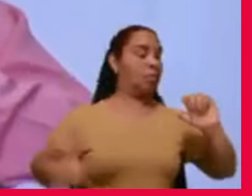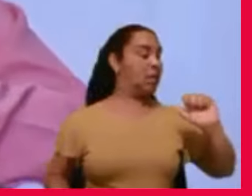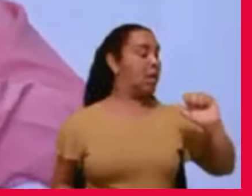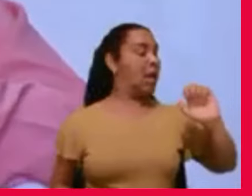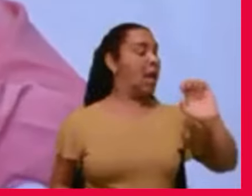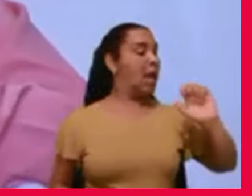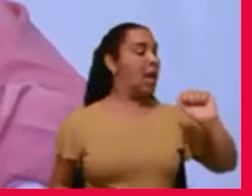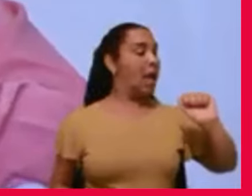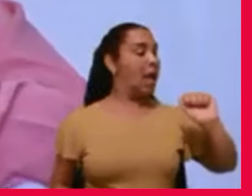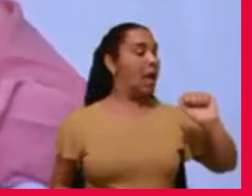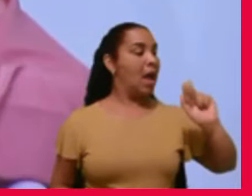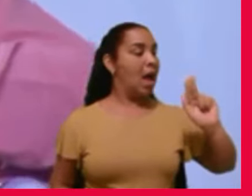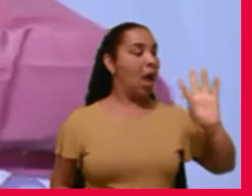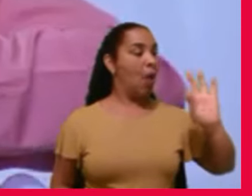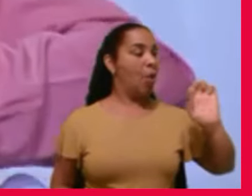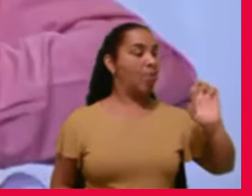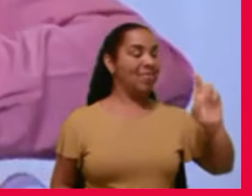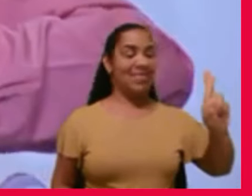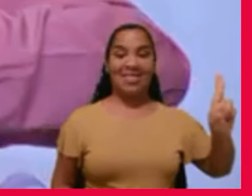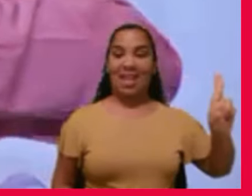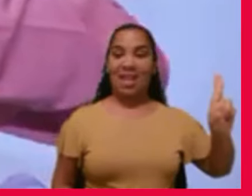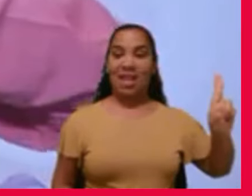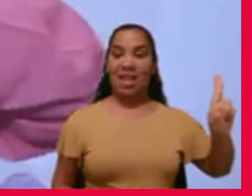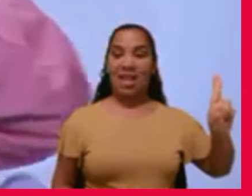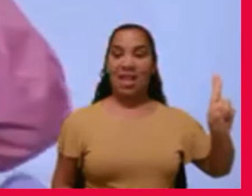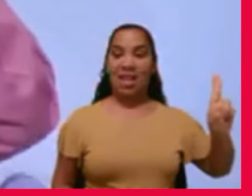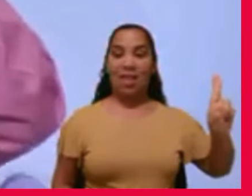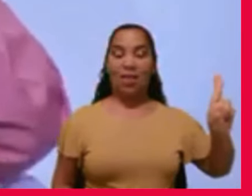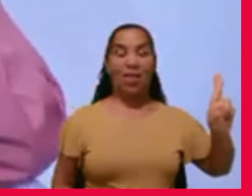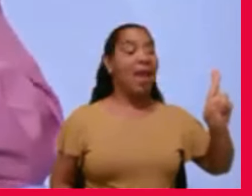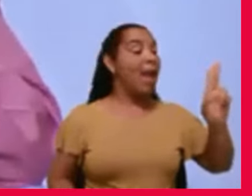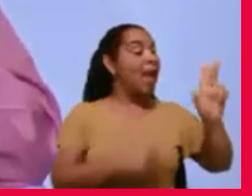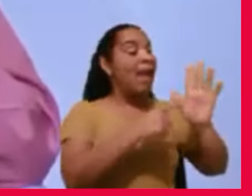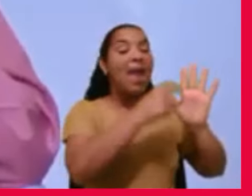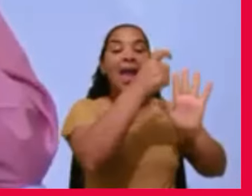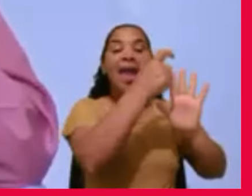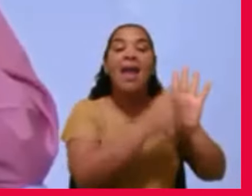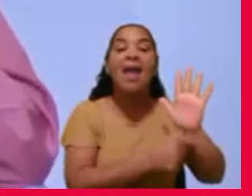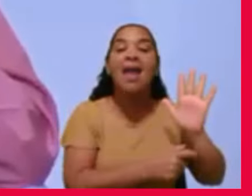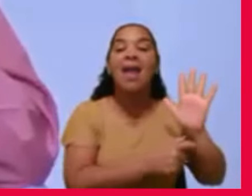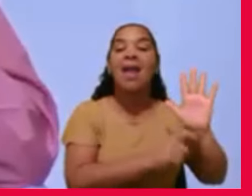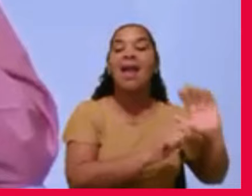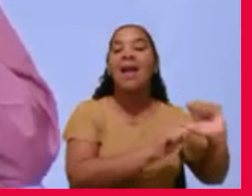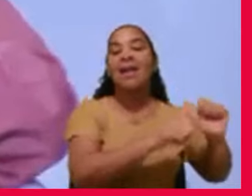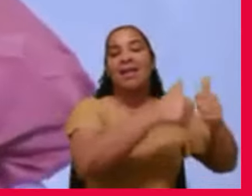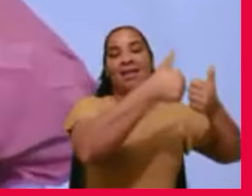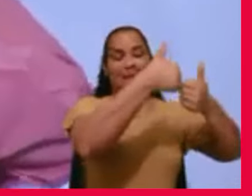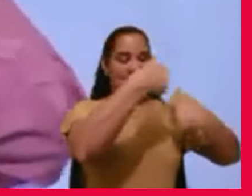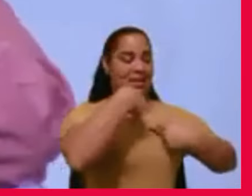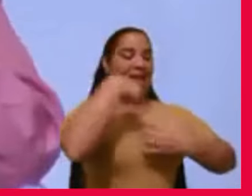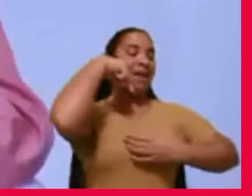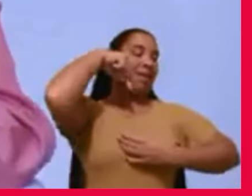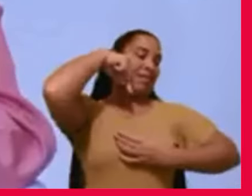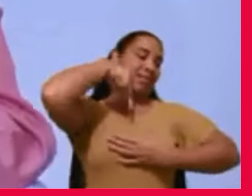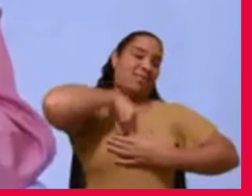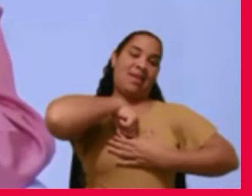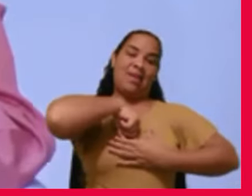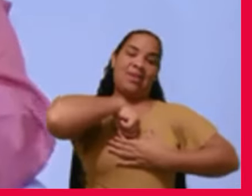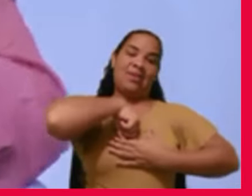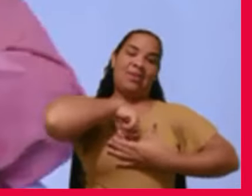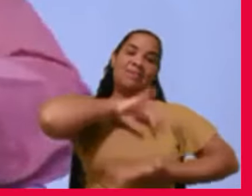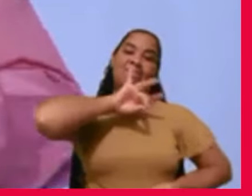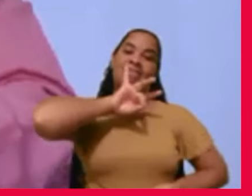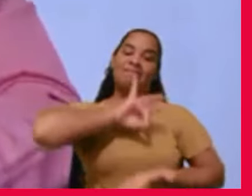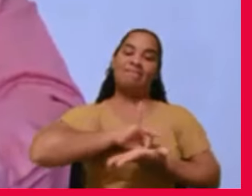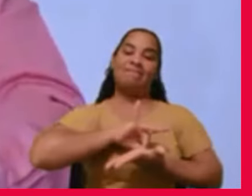o meu alter, a pessoa real que eu sou lá dentro, então, vamos